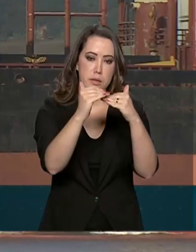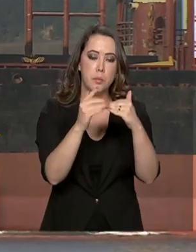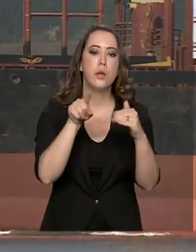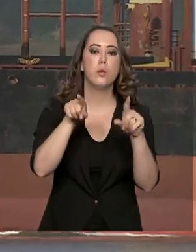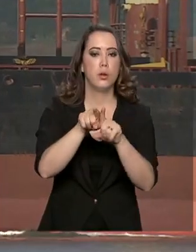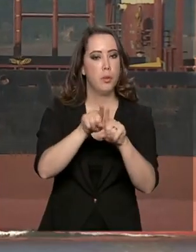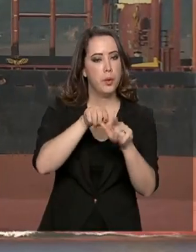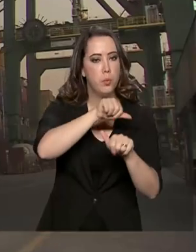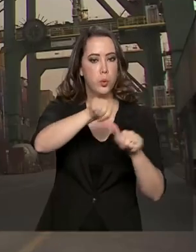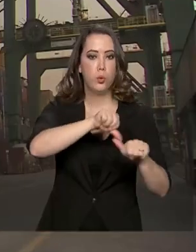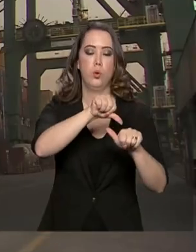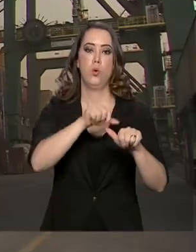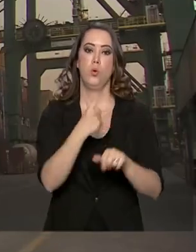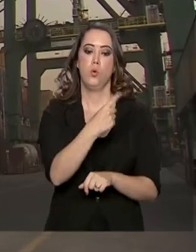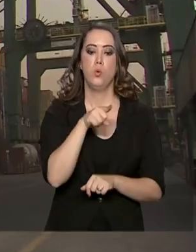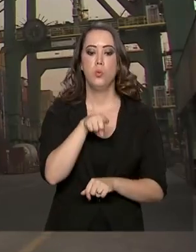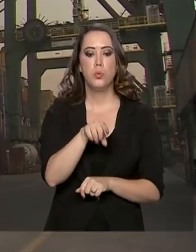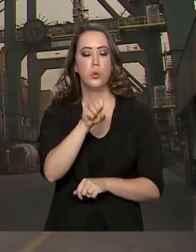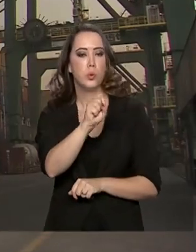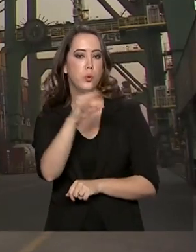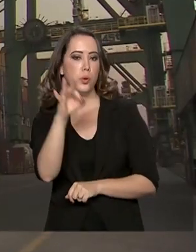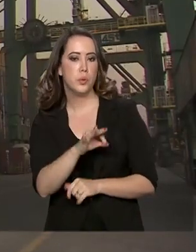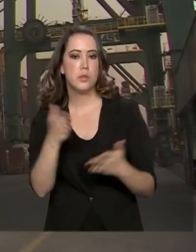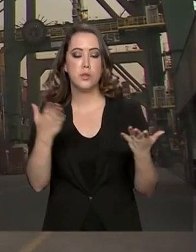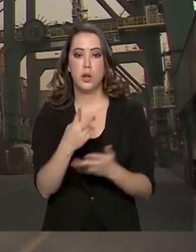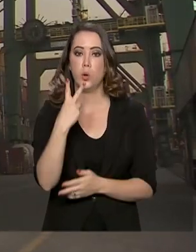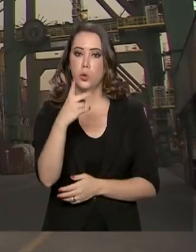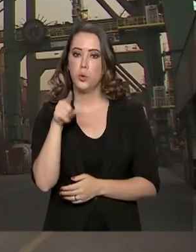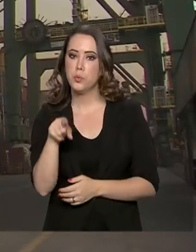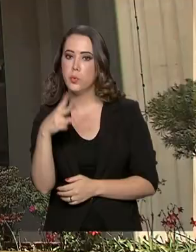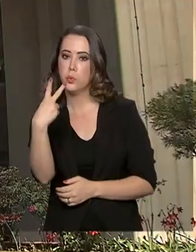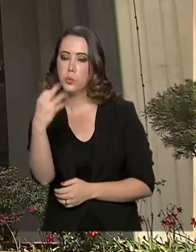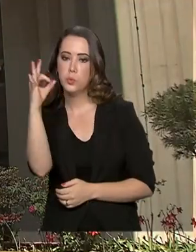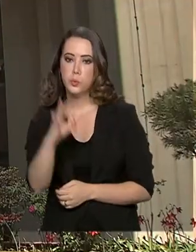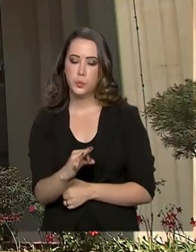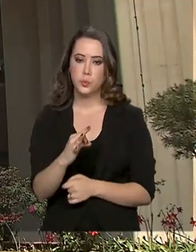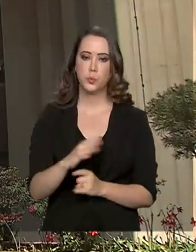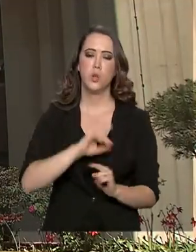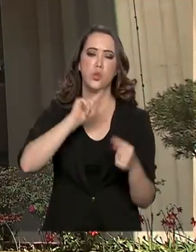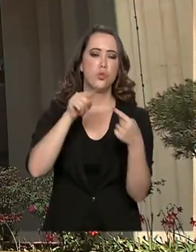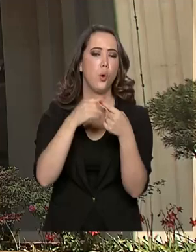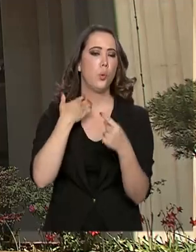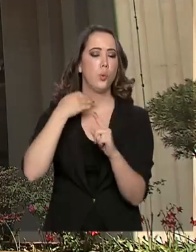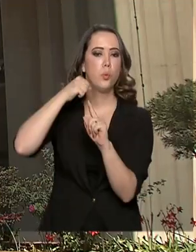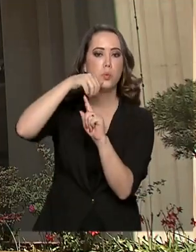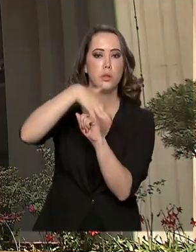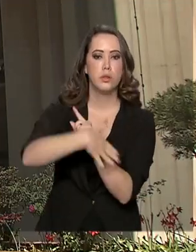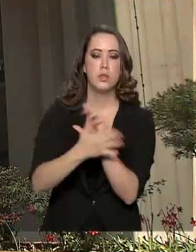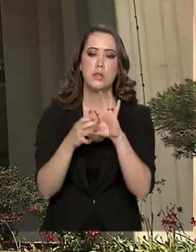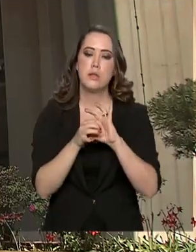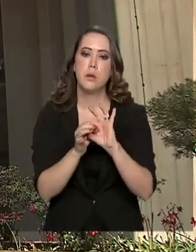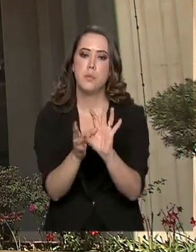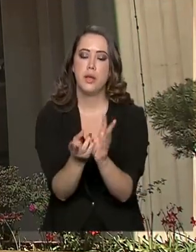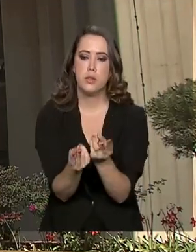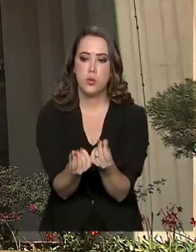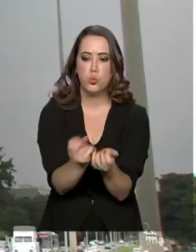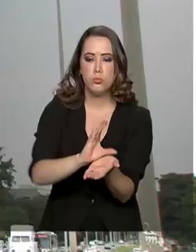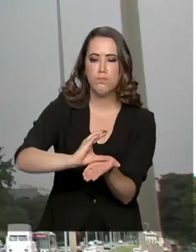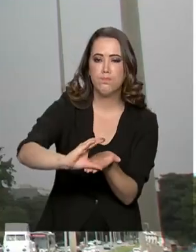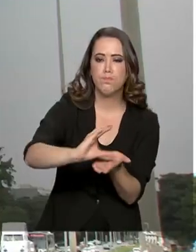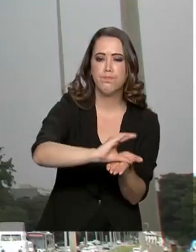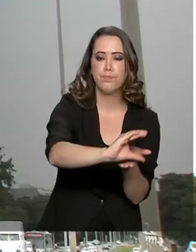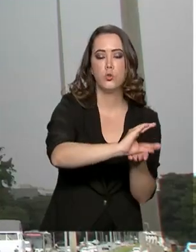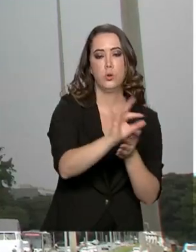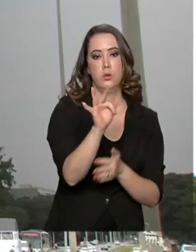revisado de 1,8% para 2,2%. Segundo o Banco Central, as liberações de recursos do